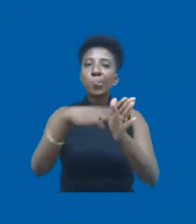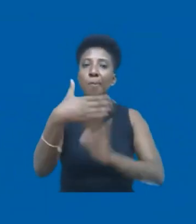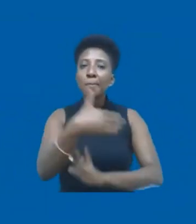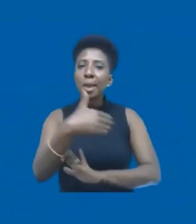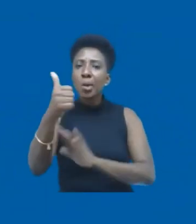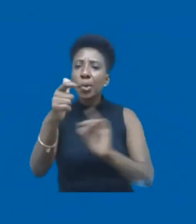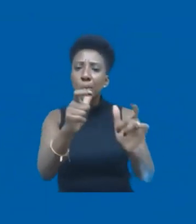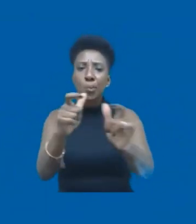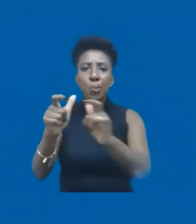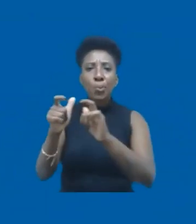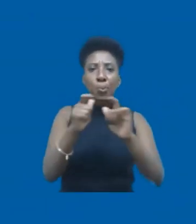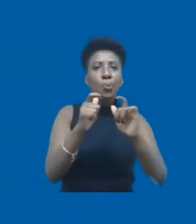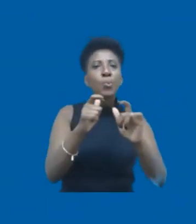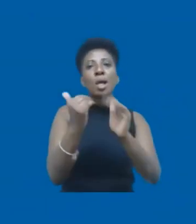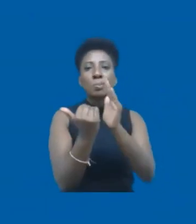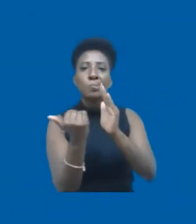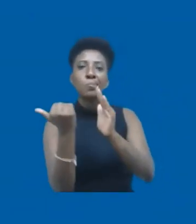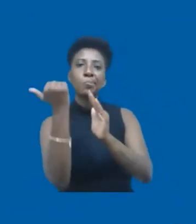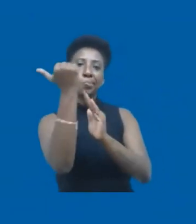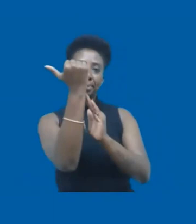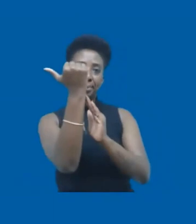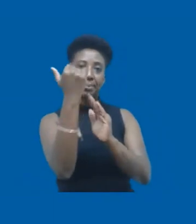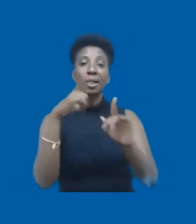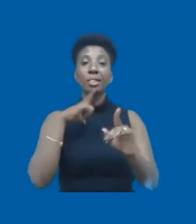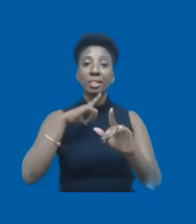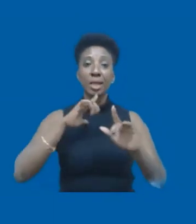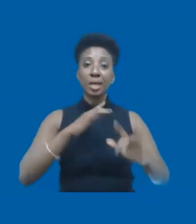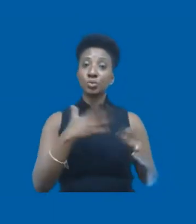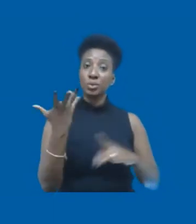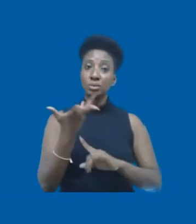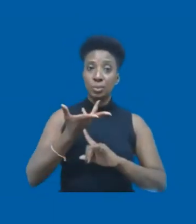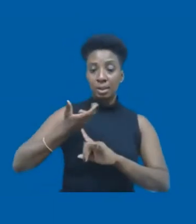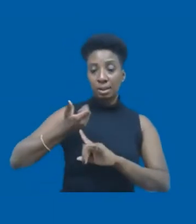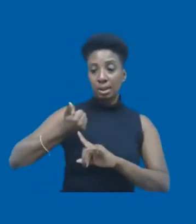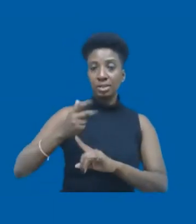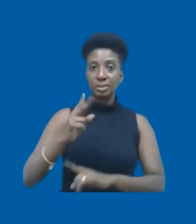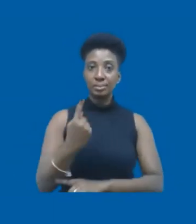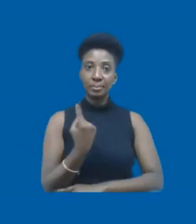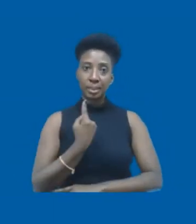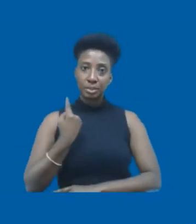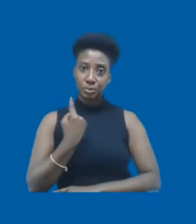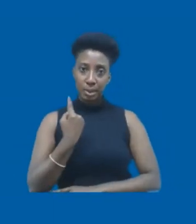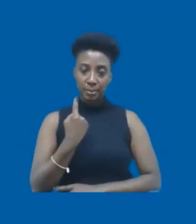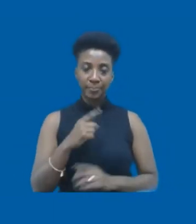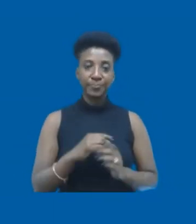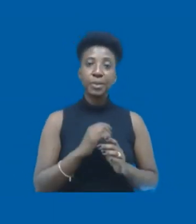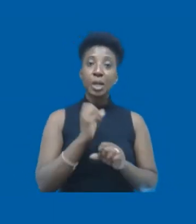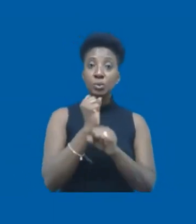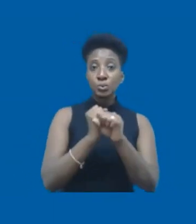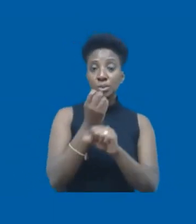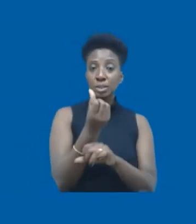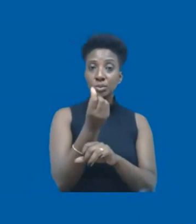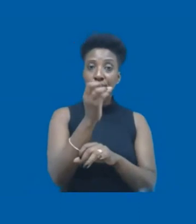Aqueles que se destacassem com seus méritos individuais. Nos anos 60, a gente tem uma mudança dessa